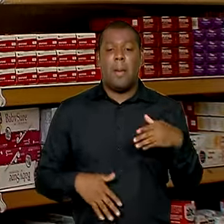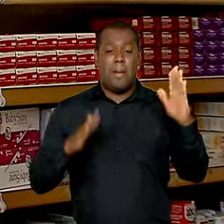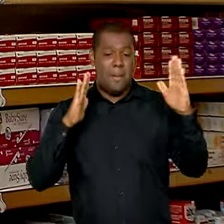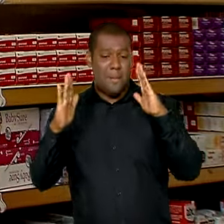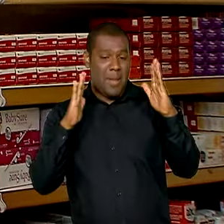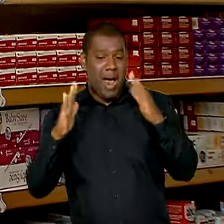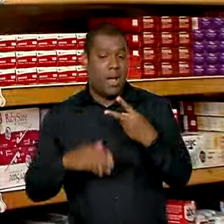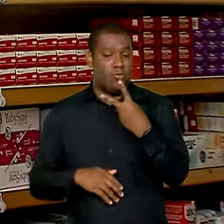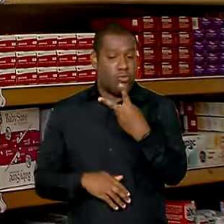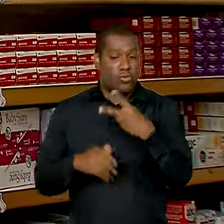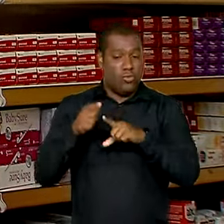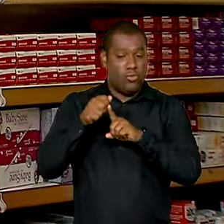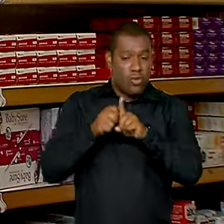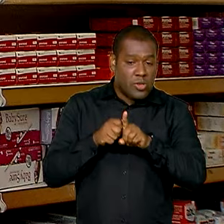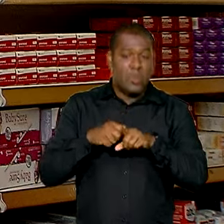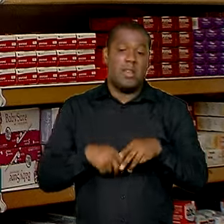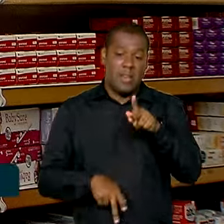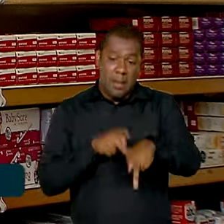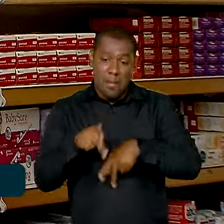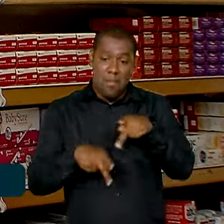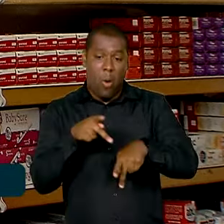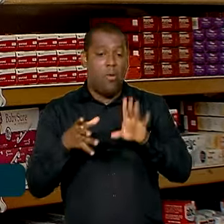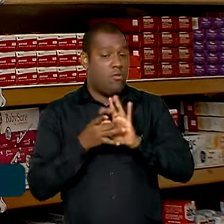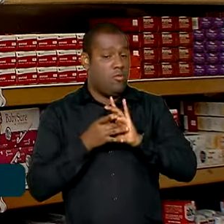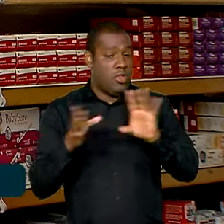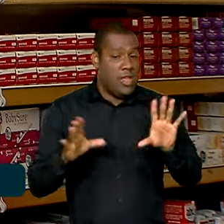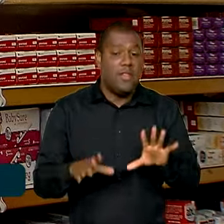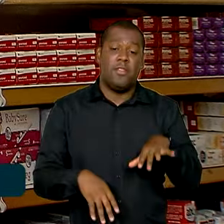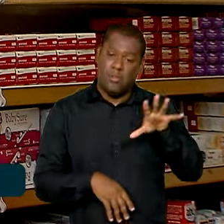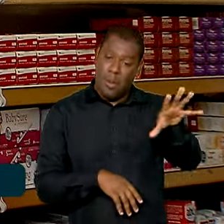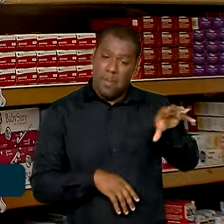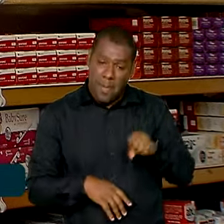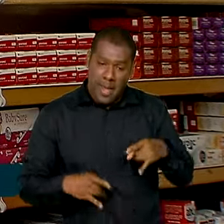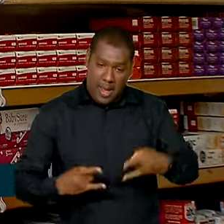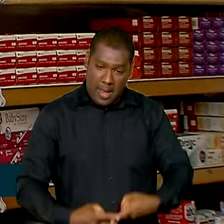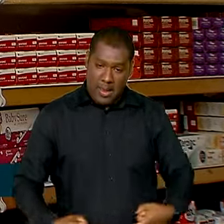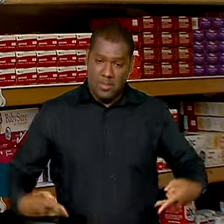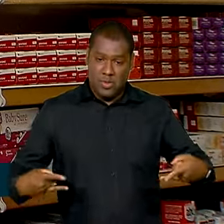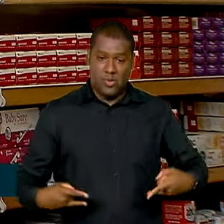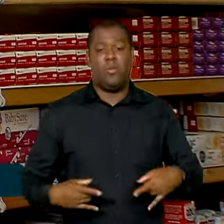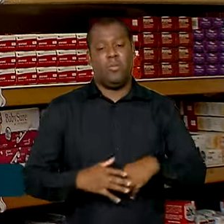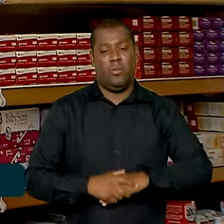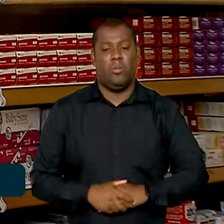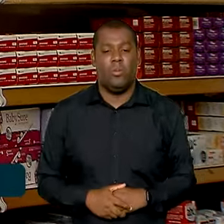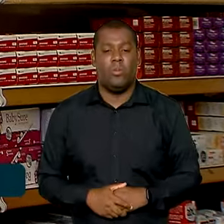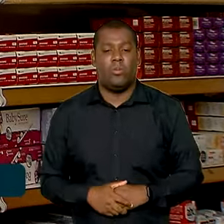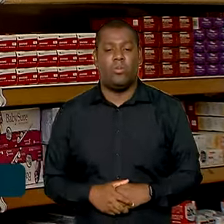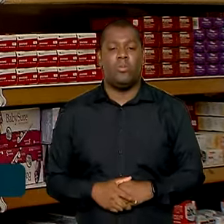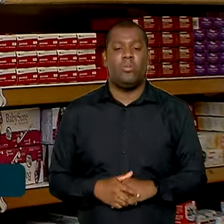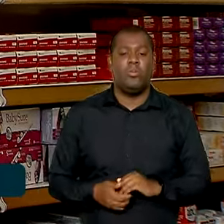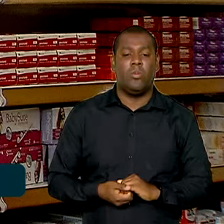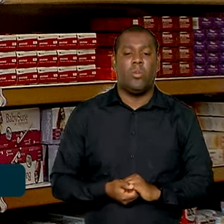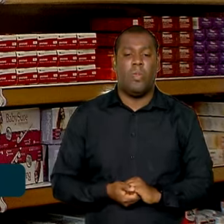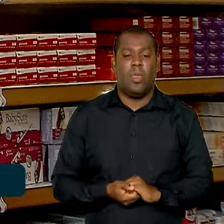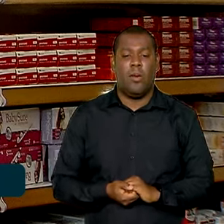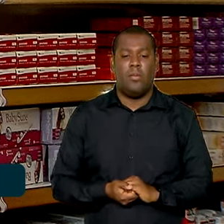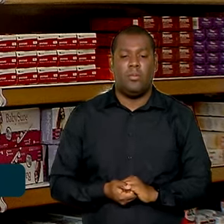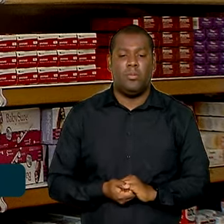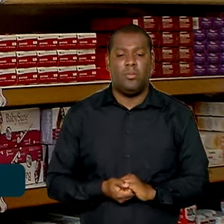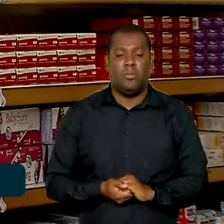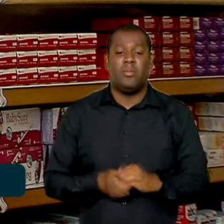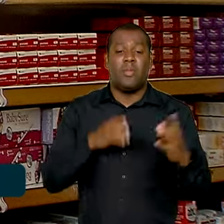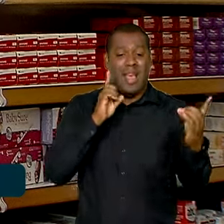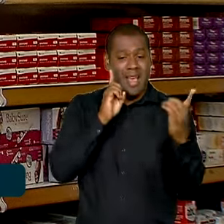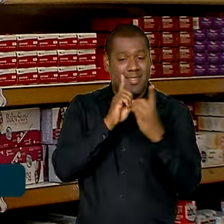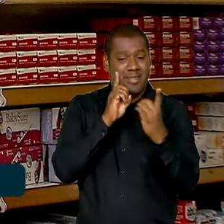atender boa parte da população. Hoje em dia existe mais de 40 itens disponíveis. Aqui nós temos só alguns exemplos, mas nós vamos ampliar esse leque para atender